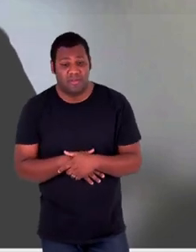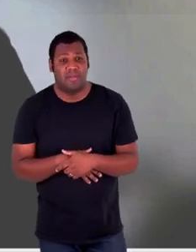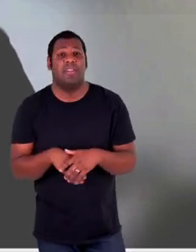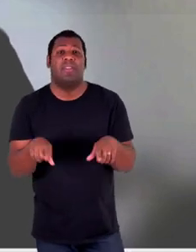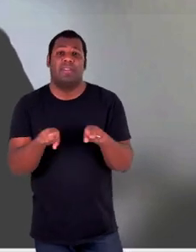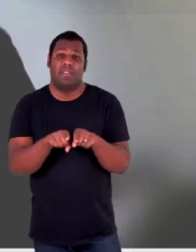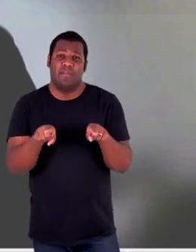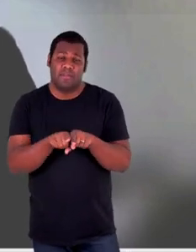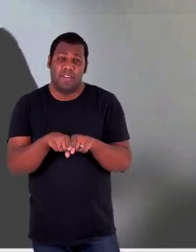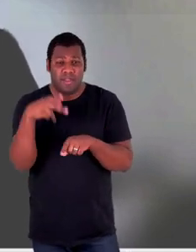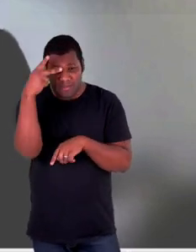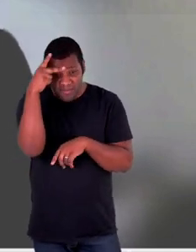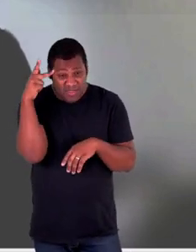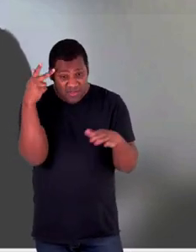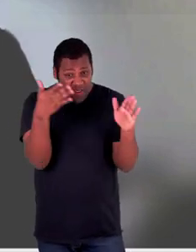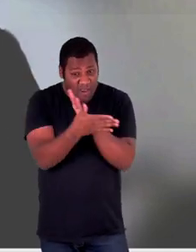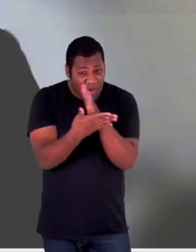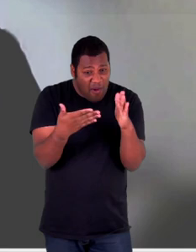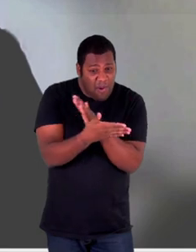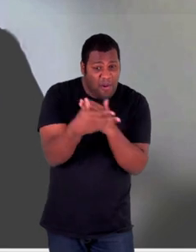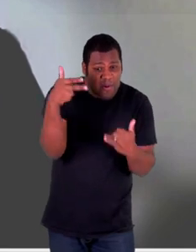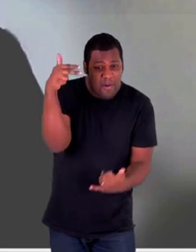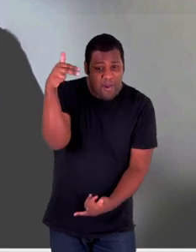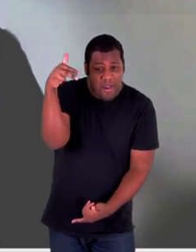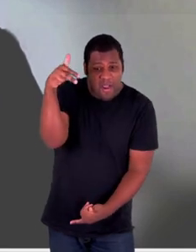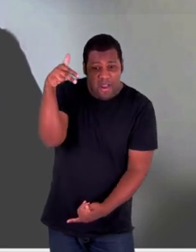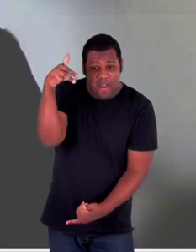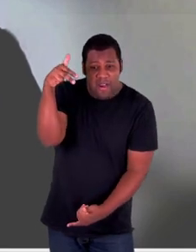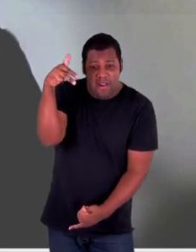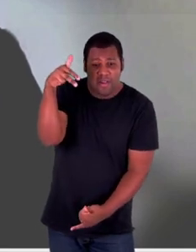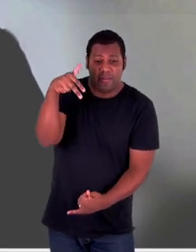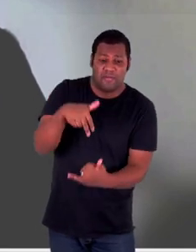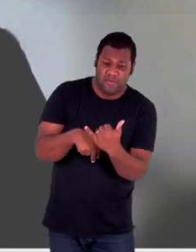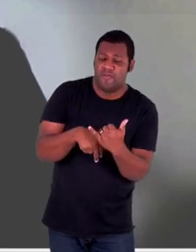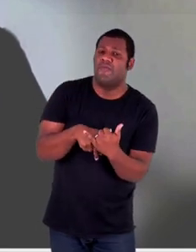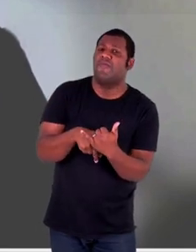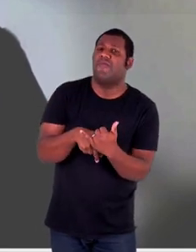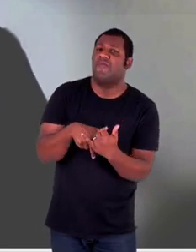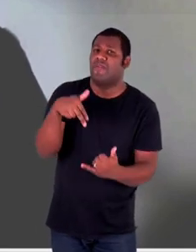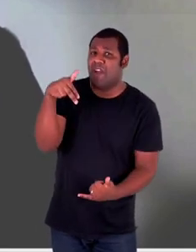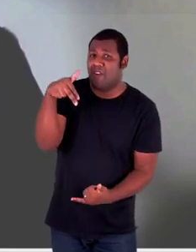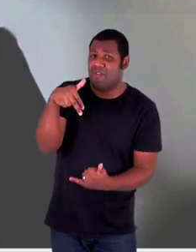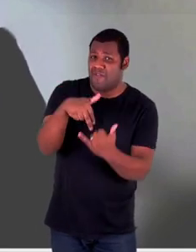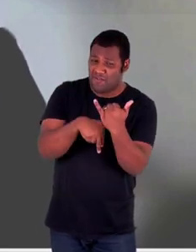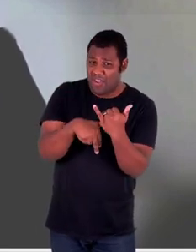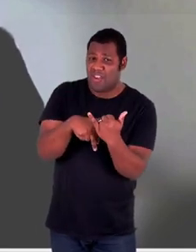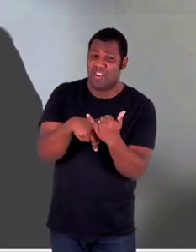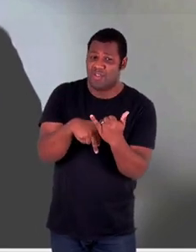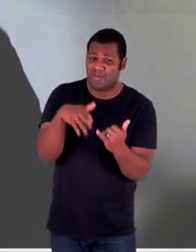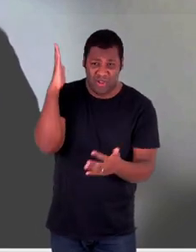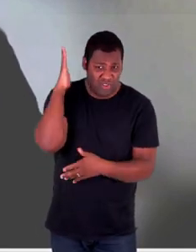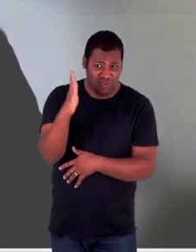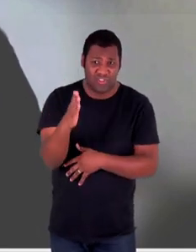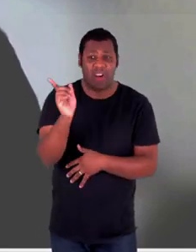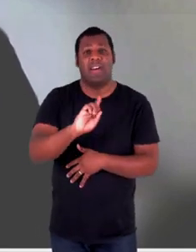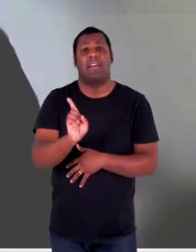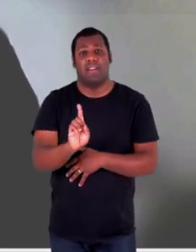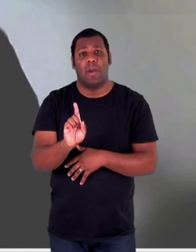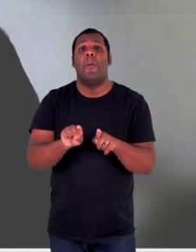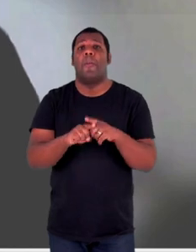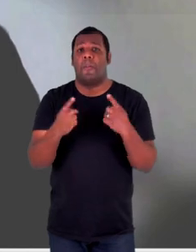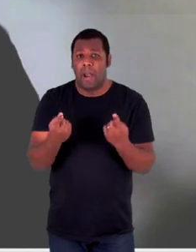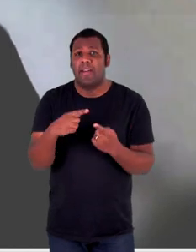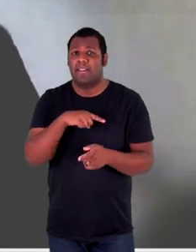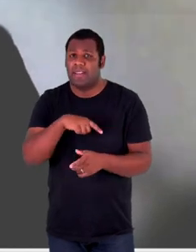indiretas desses conflitos. Então, esses centros especializados de atenção às